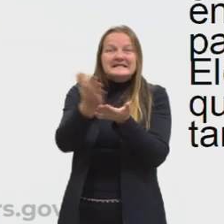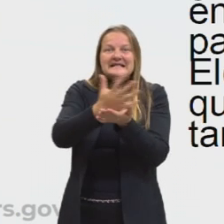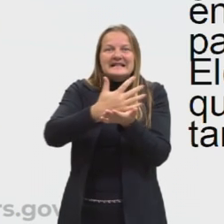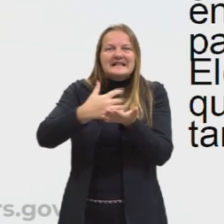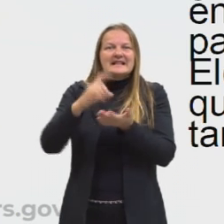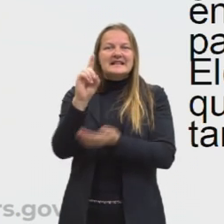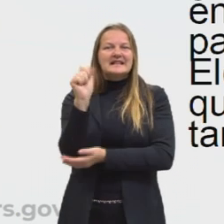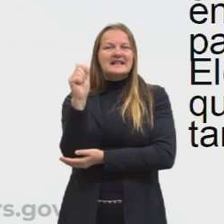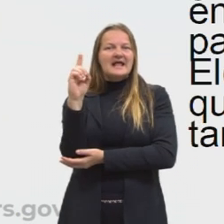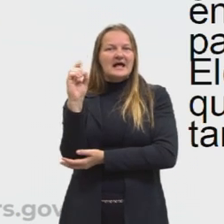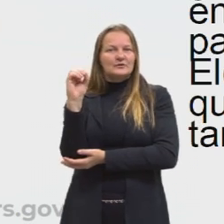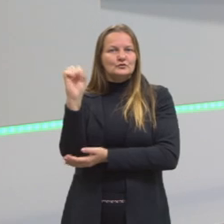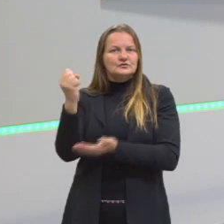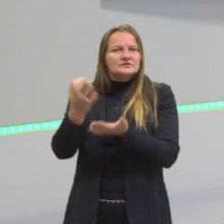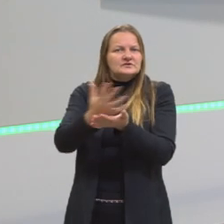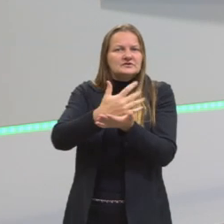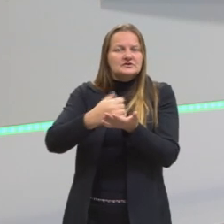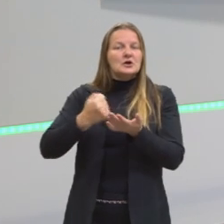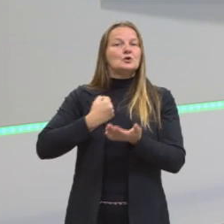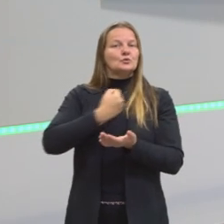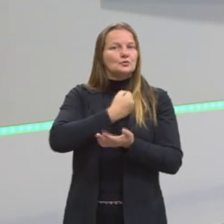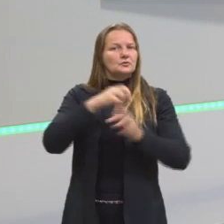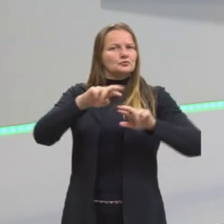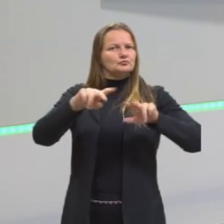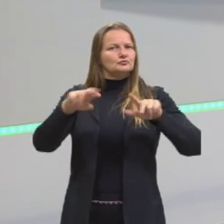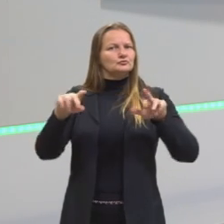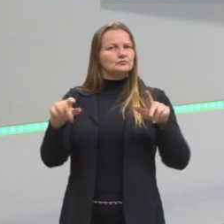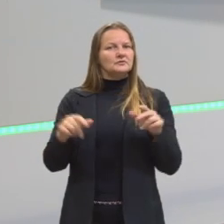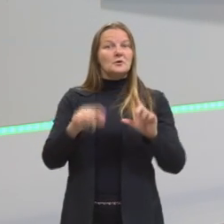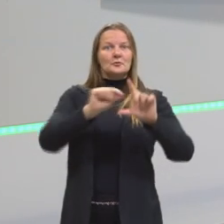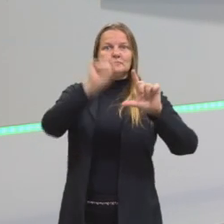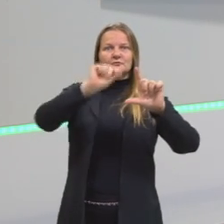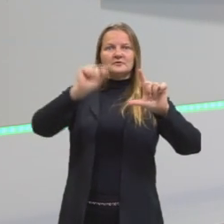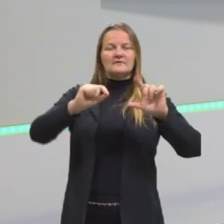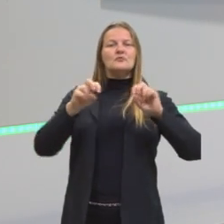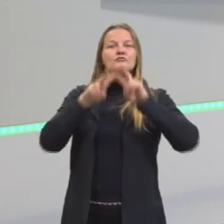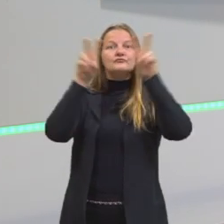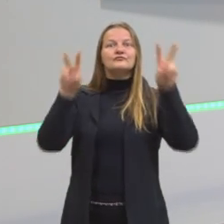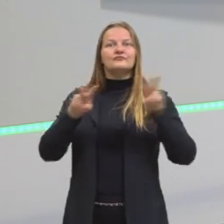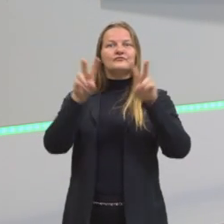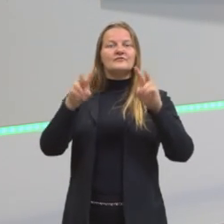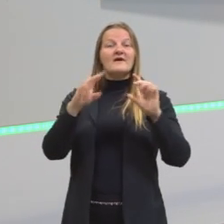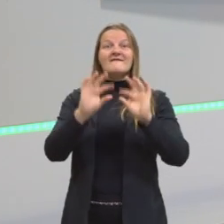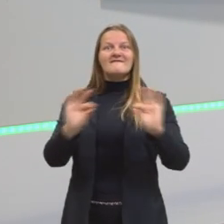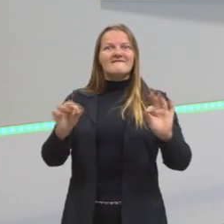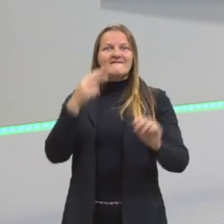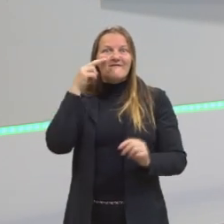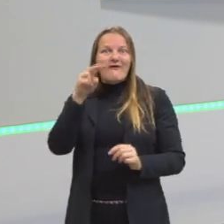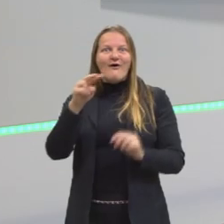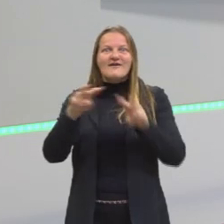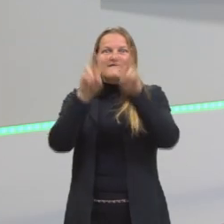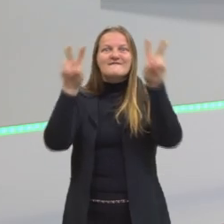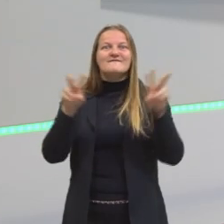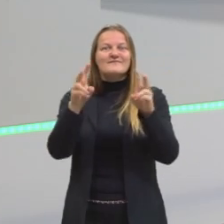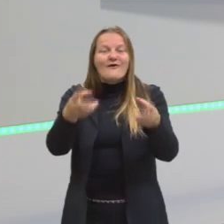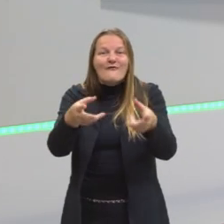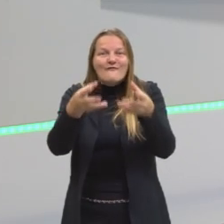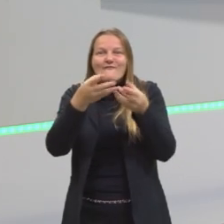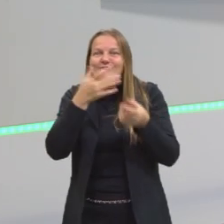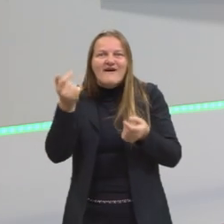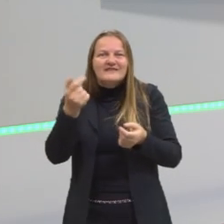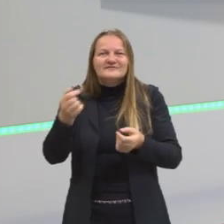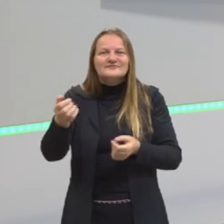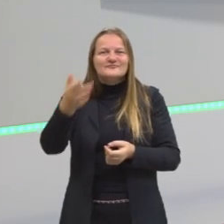dados, dados quantitativos, só que o gráfico, ele deixa uma visualização mais simplificada. Então, às vezes, são muitas